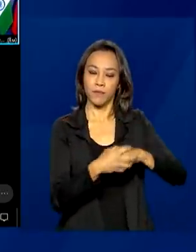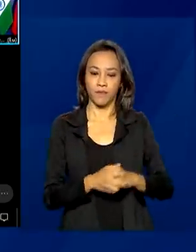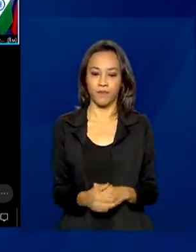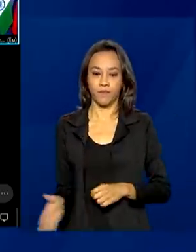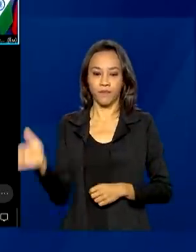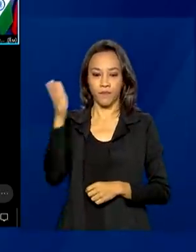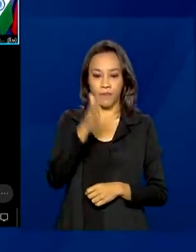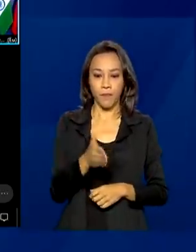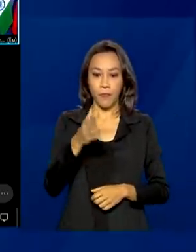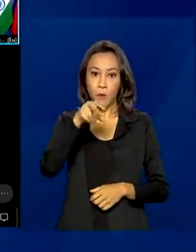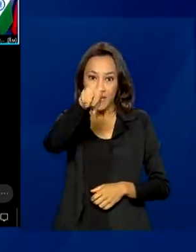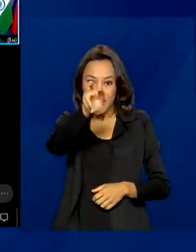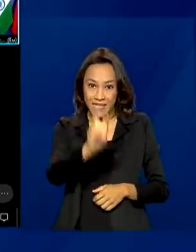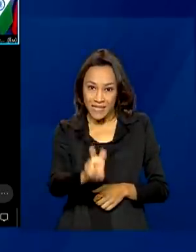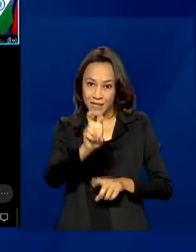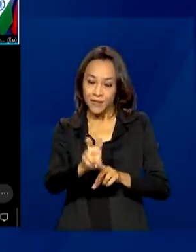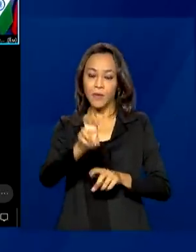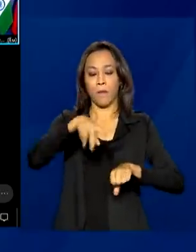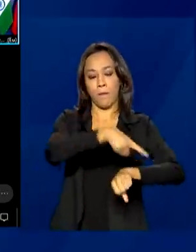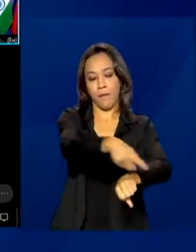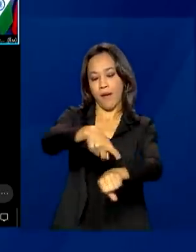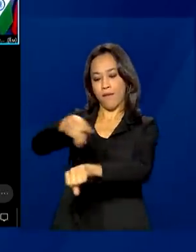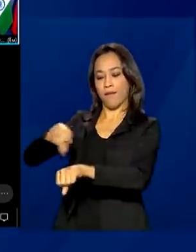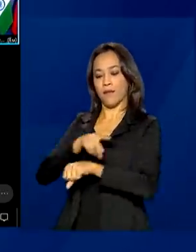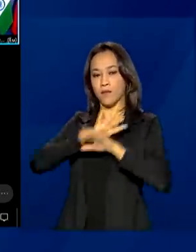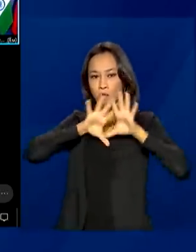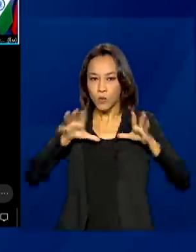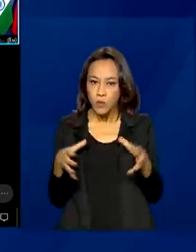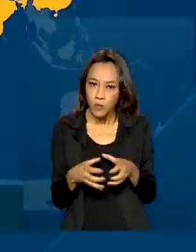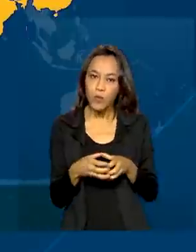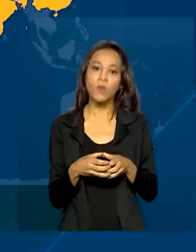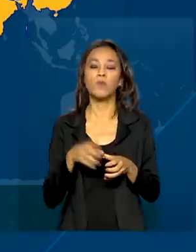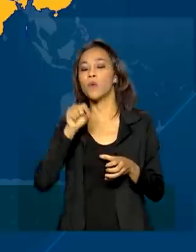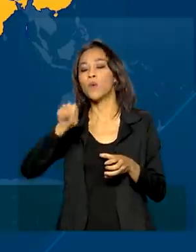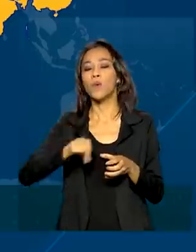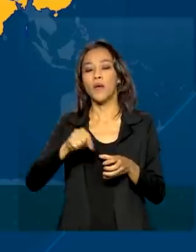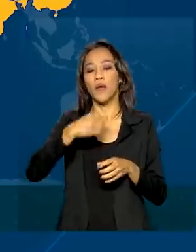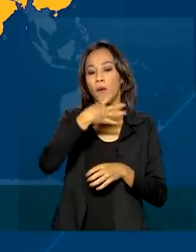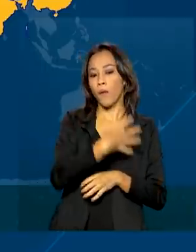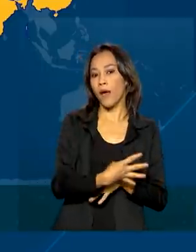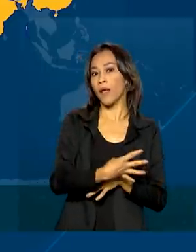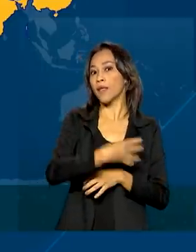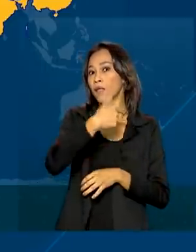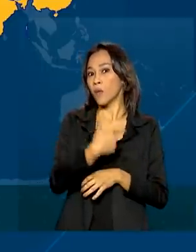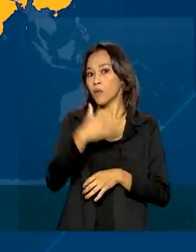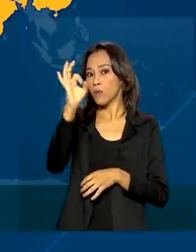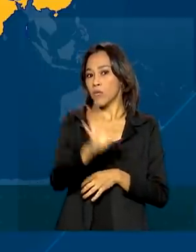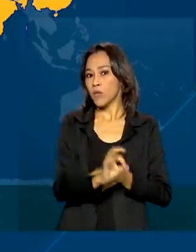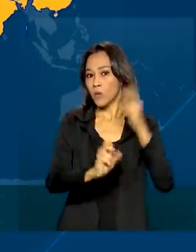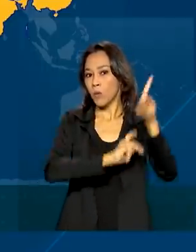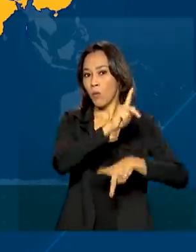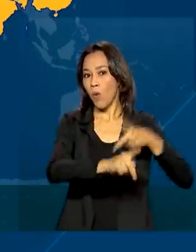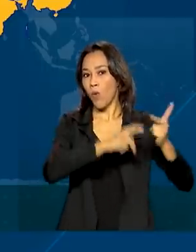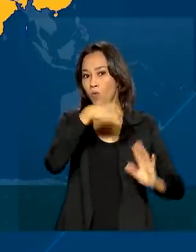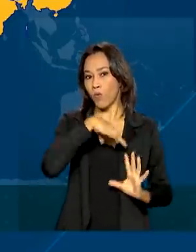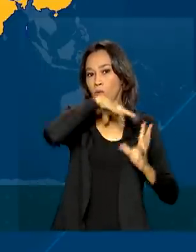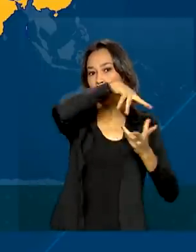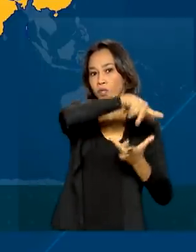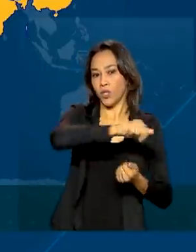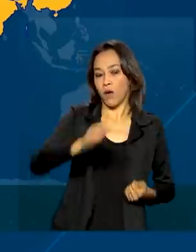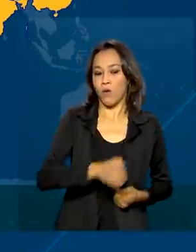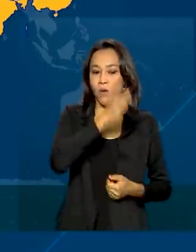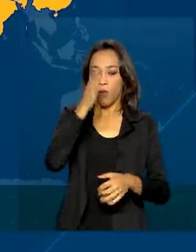Os cinco países do BRICS representam cerca de 42% da população mundial e